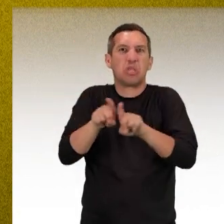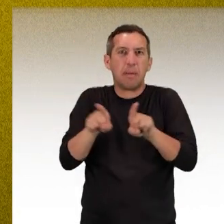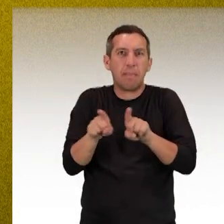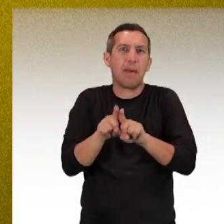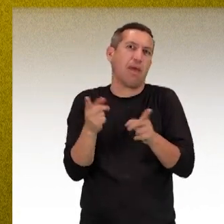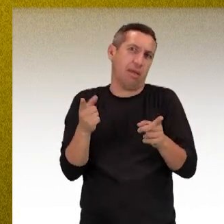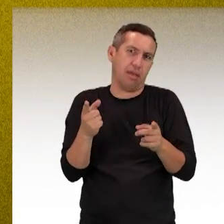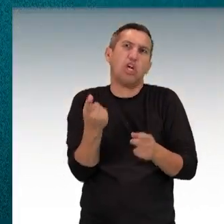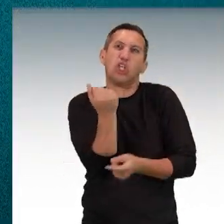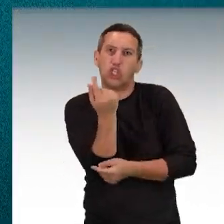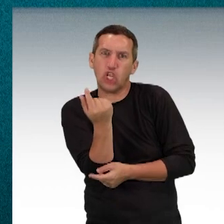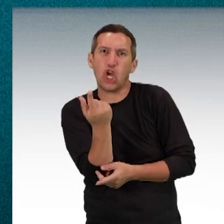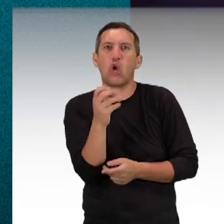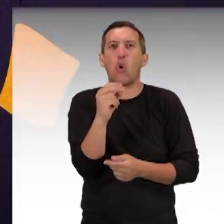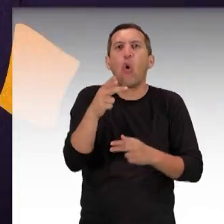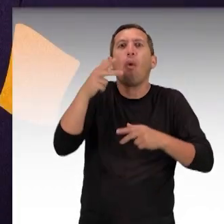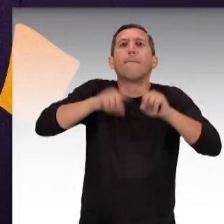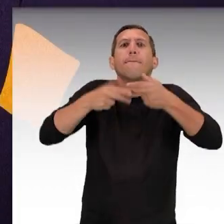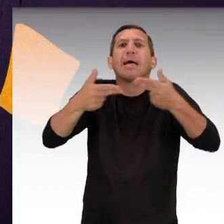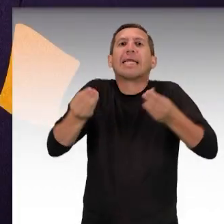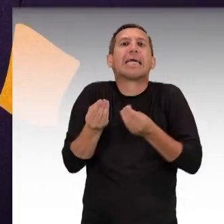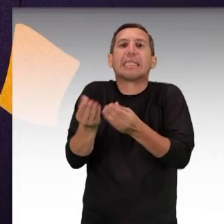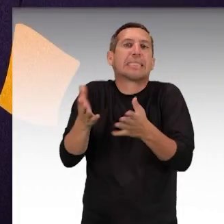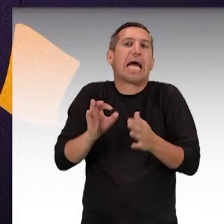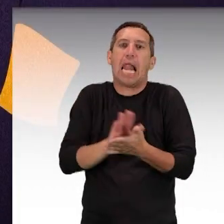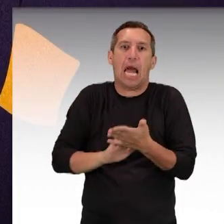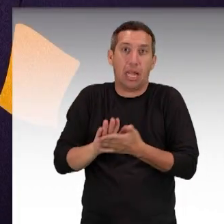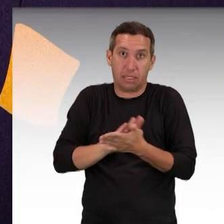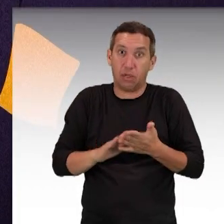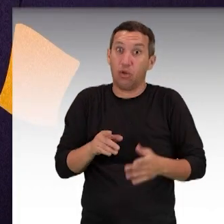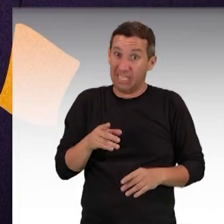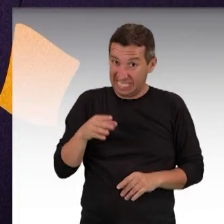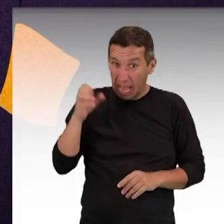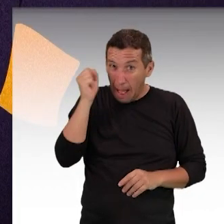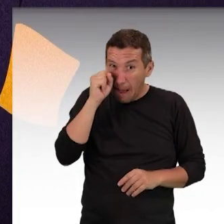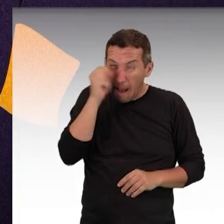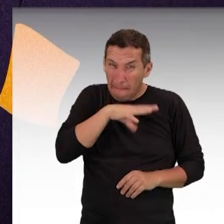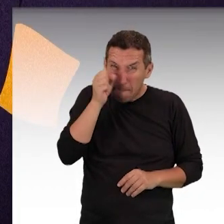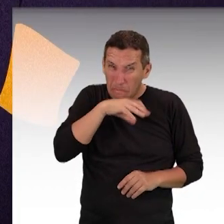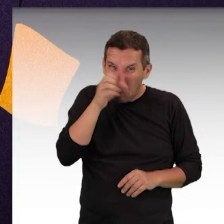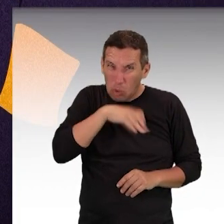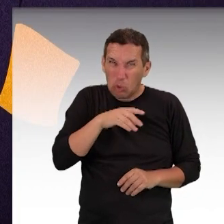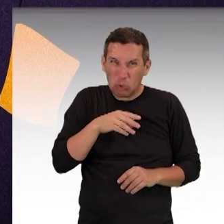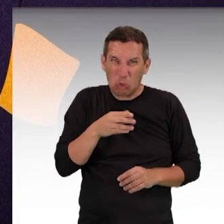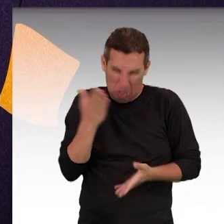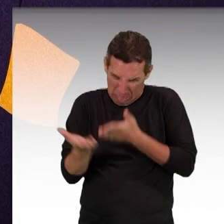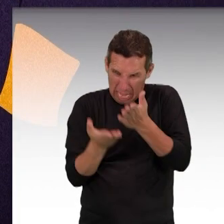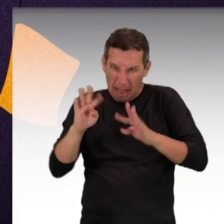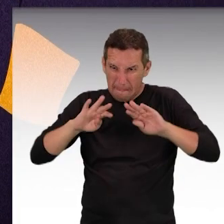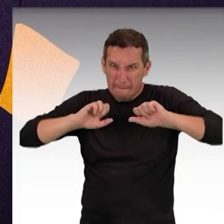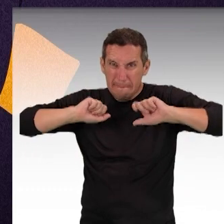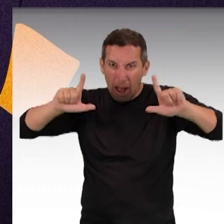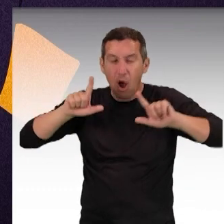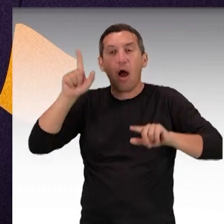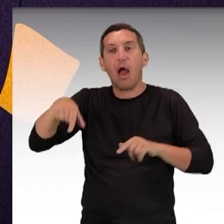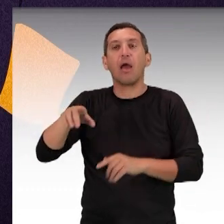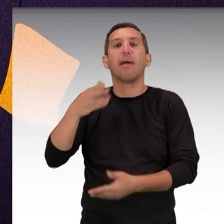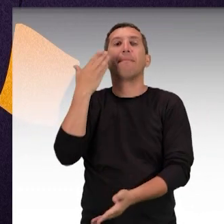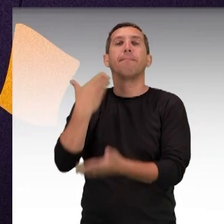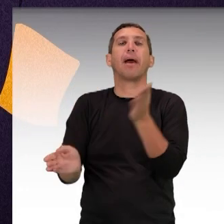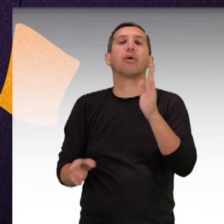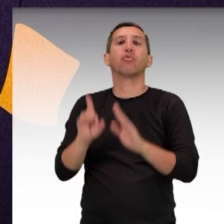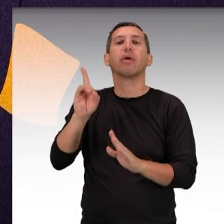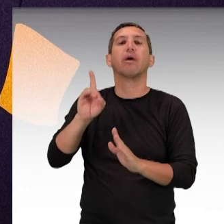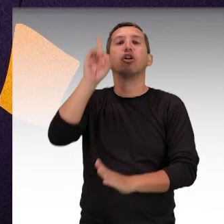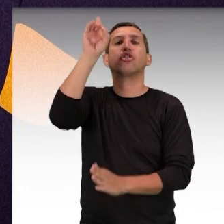financeira ou material. O abuso contra a pessoa idosa é uma questão social global, que afeta a saúde